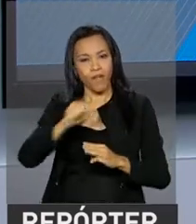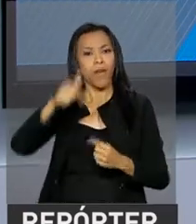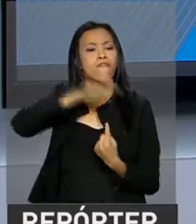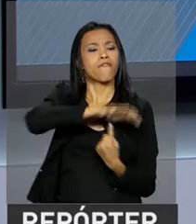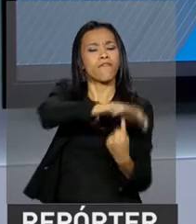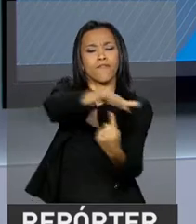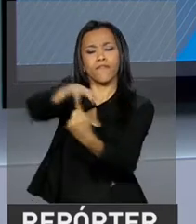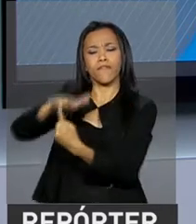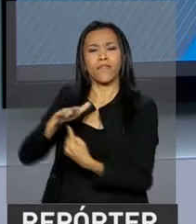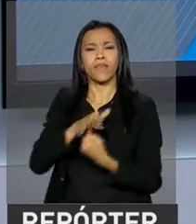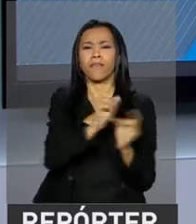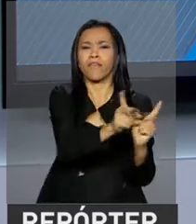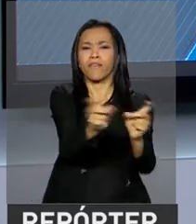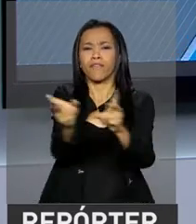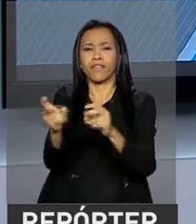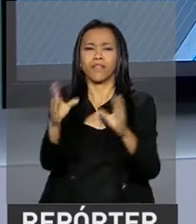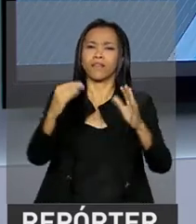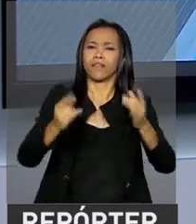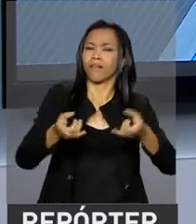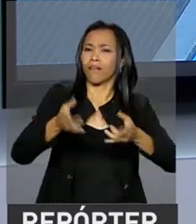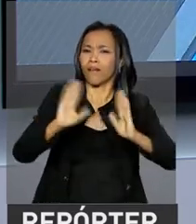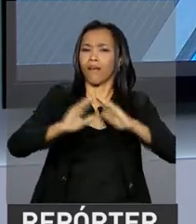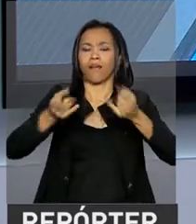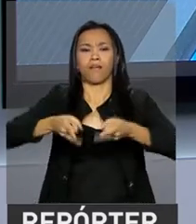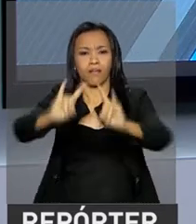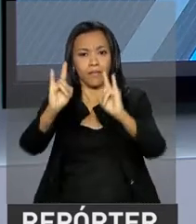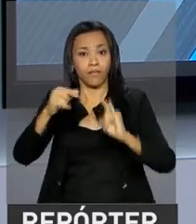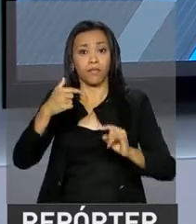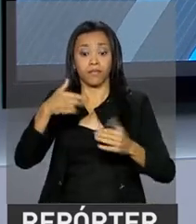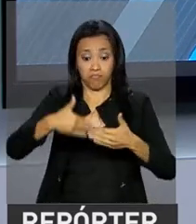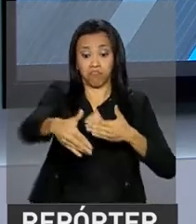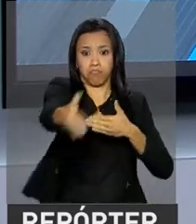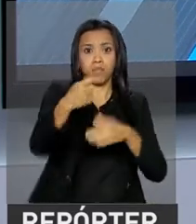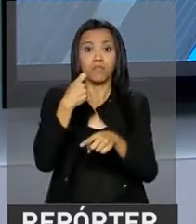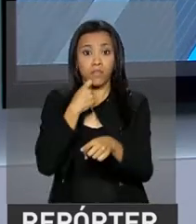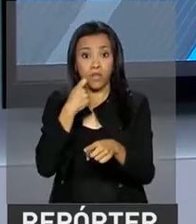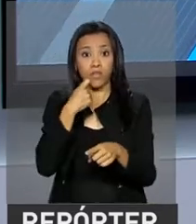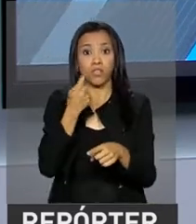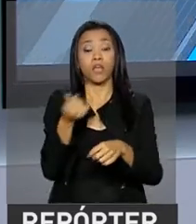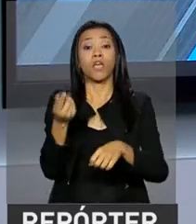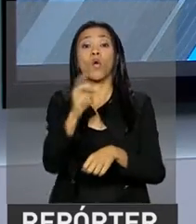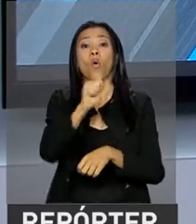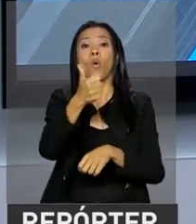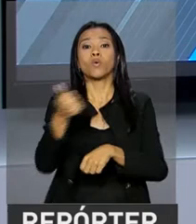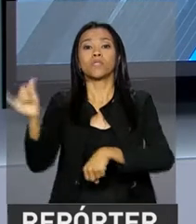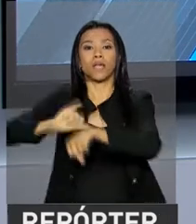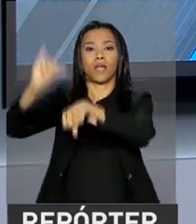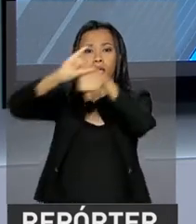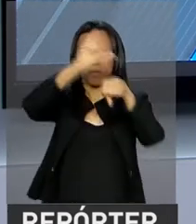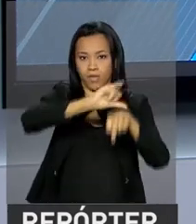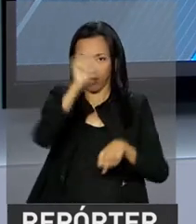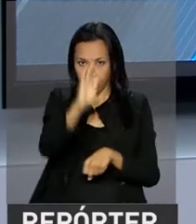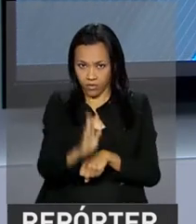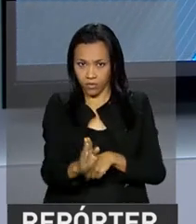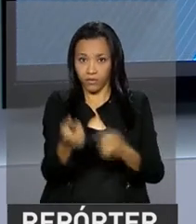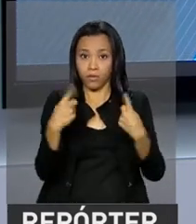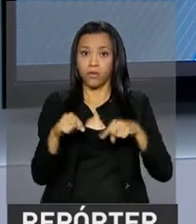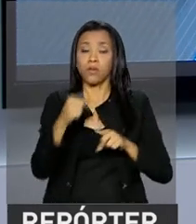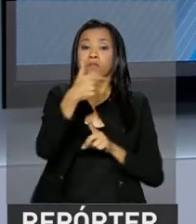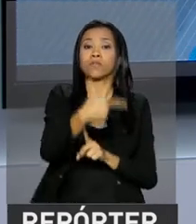feirão da casa própria a partir desta sexta-feira em 11 capitais brasileiras. Cerca de